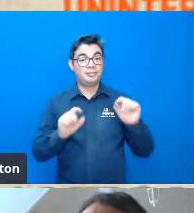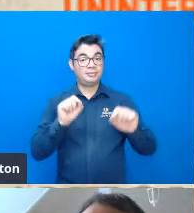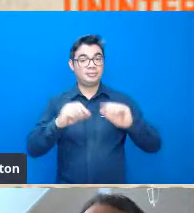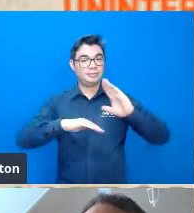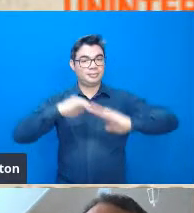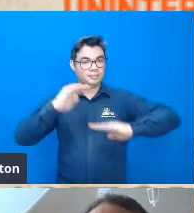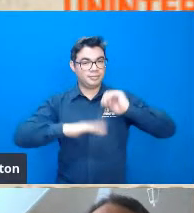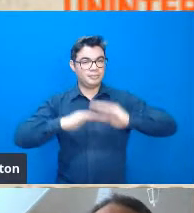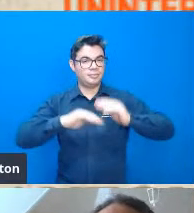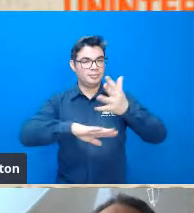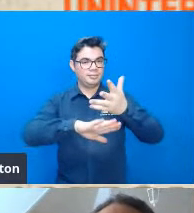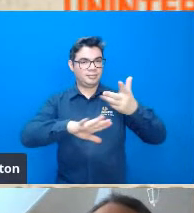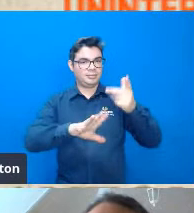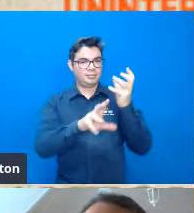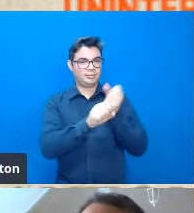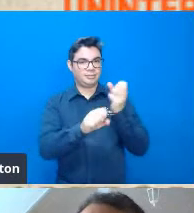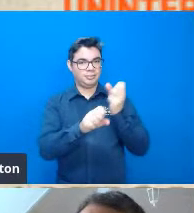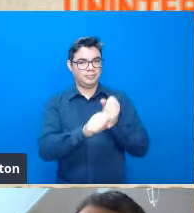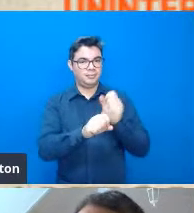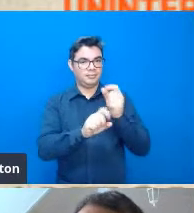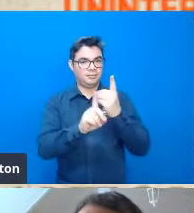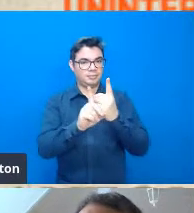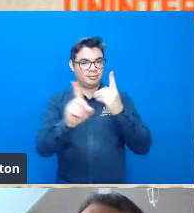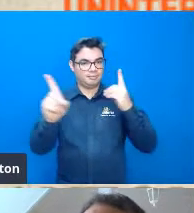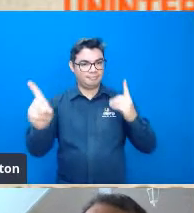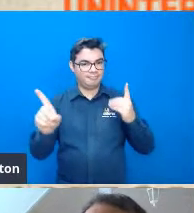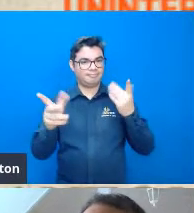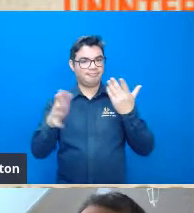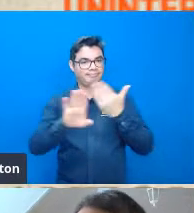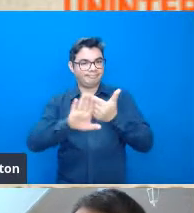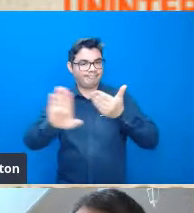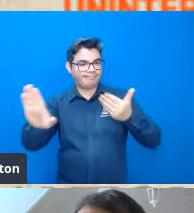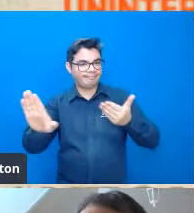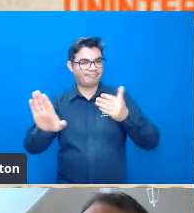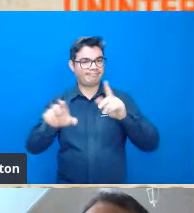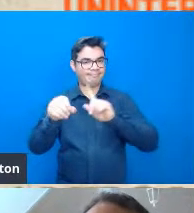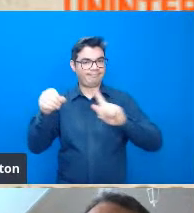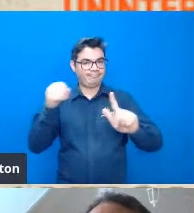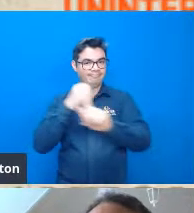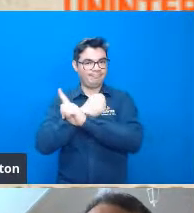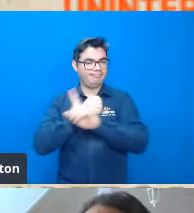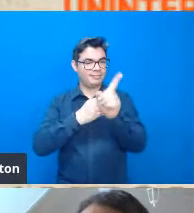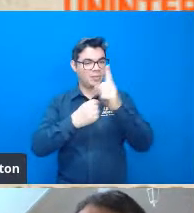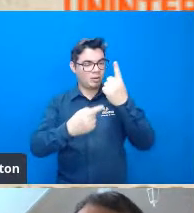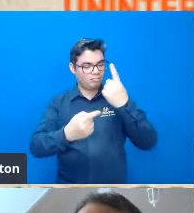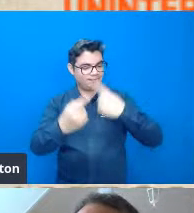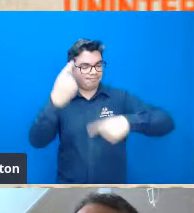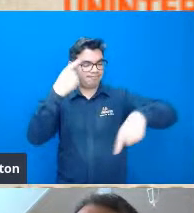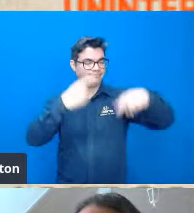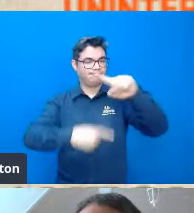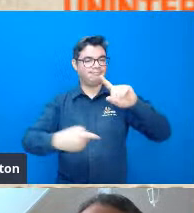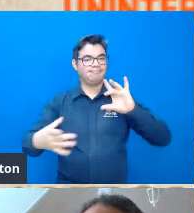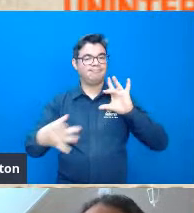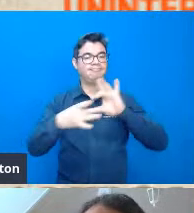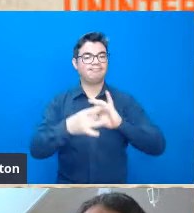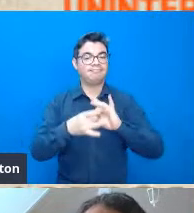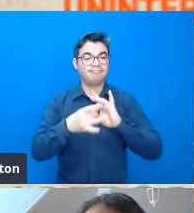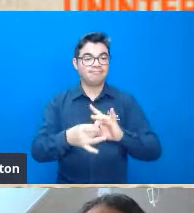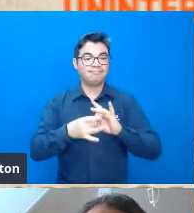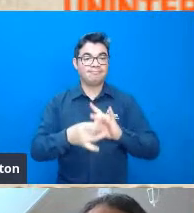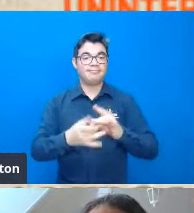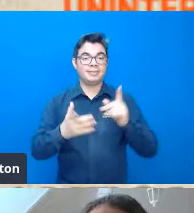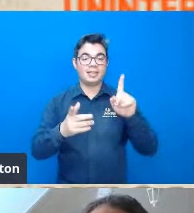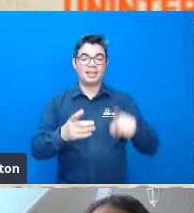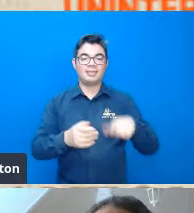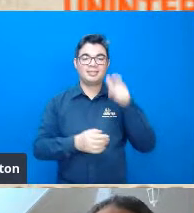habilidade com cálculos e números não afastou da geografia mas sim potencializou a sua trajetória dentro